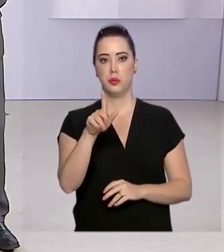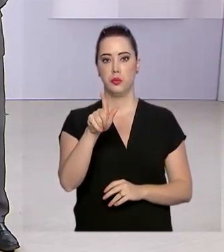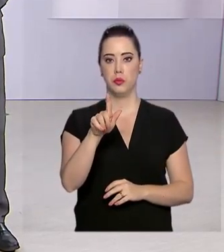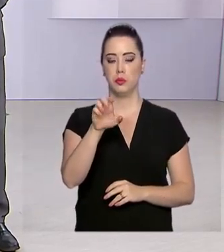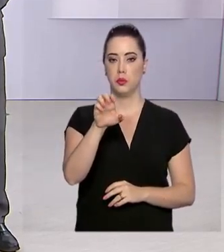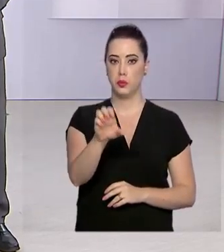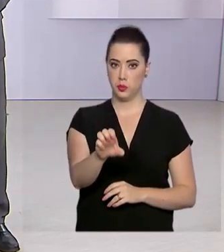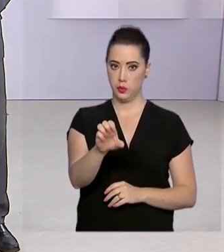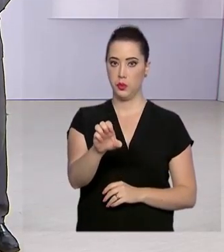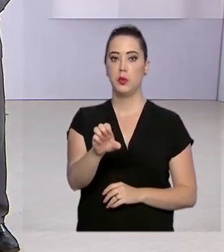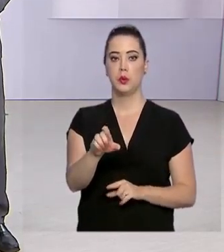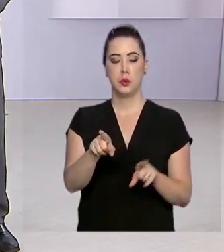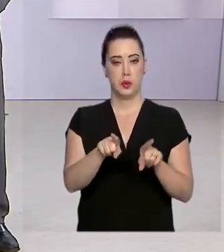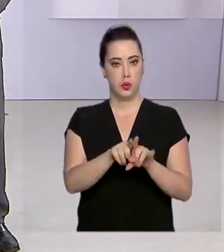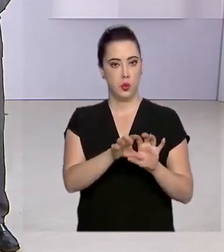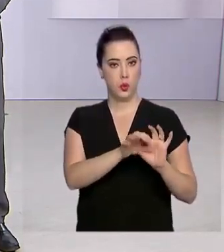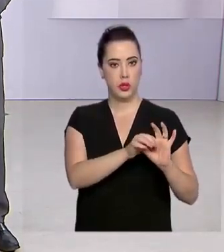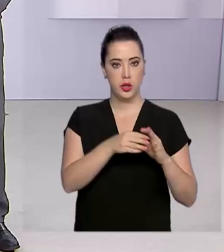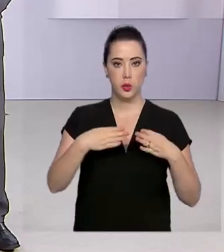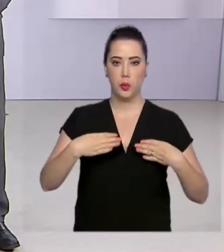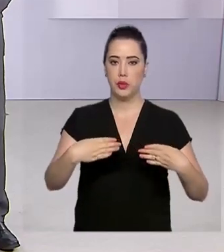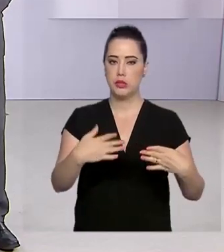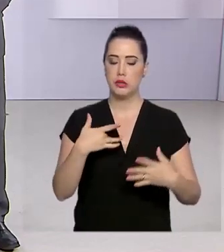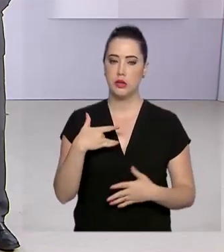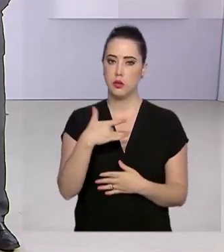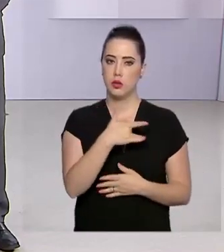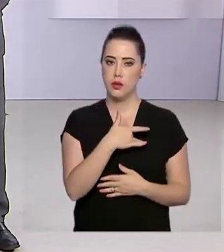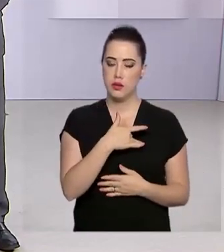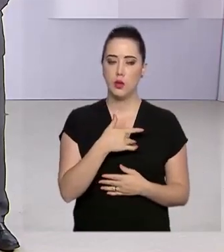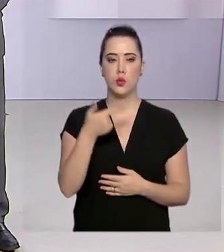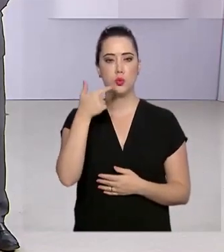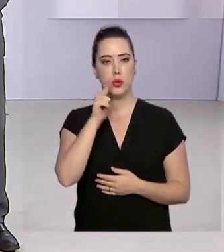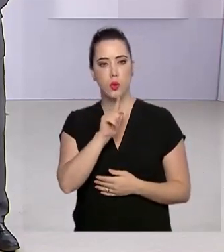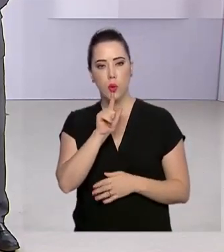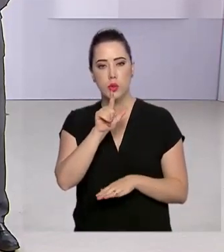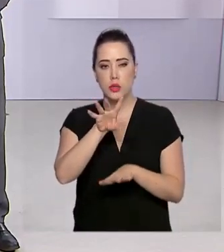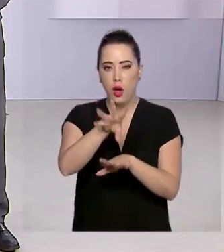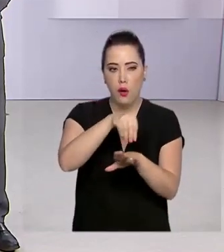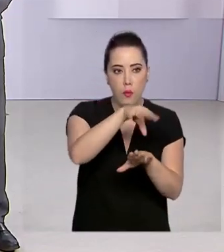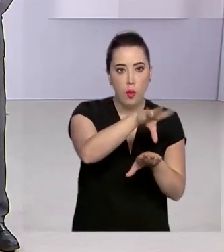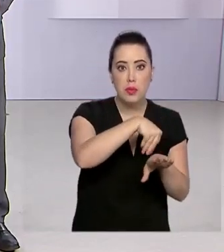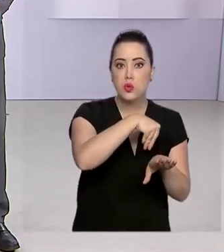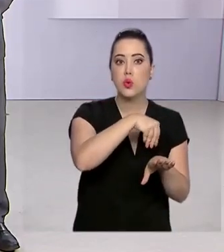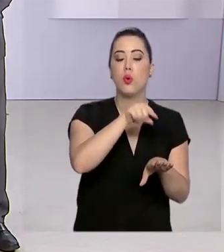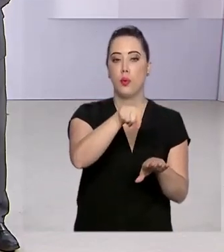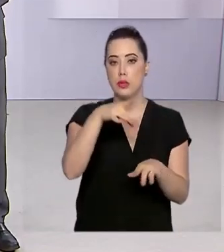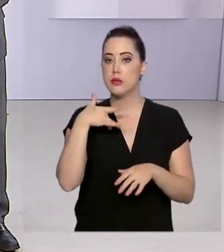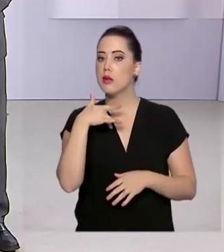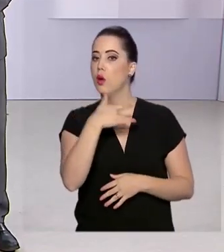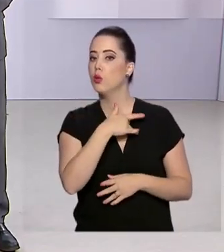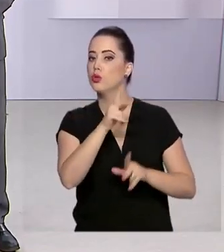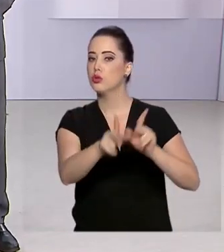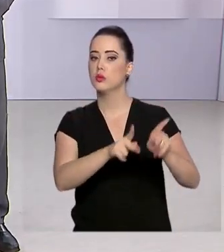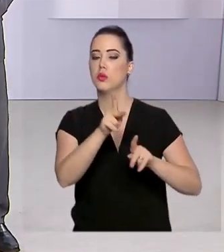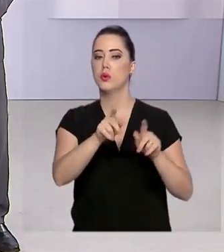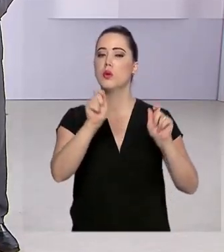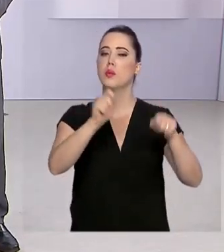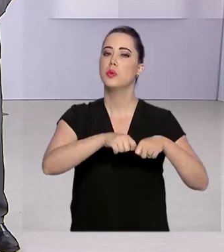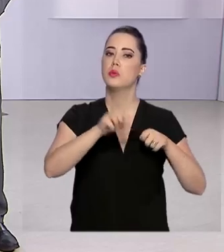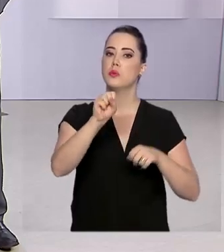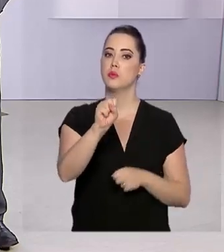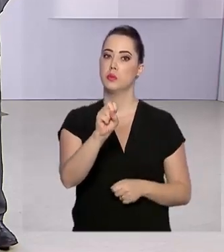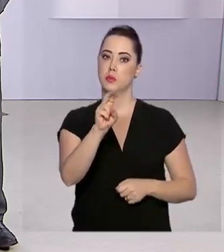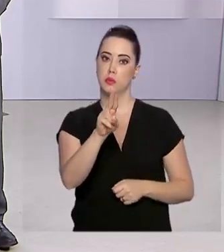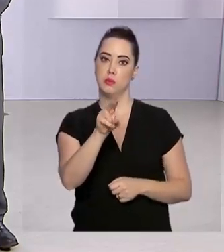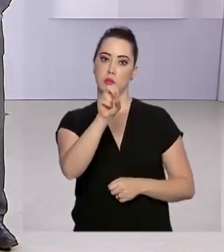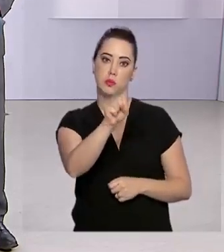Geografia e Estatística e o Ministério da Saúde para coletar informações sobre a saúde da população e a capacidade do Sistema Único